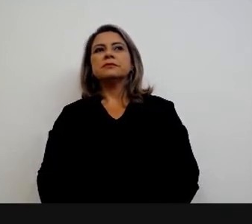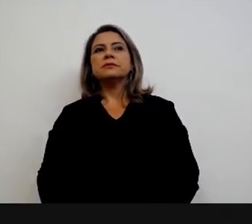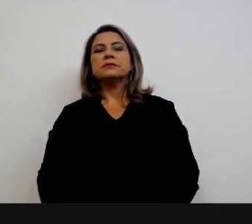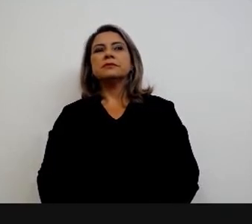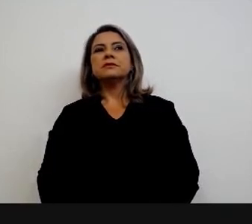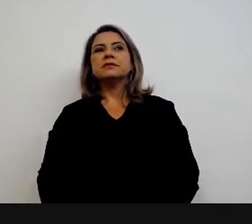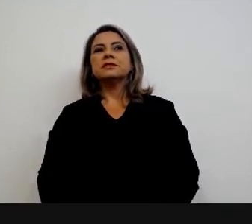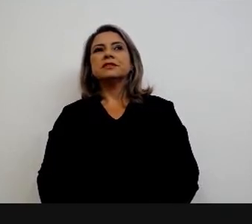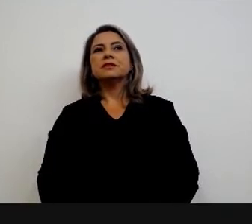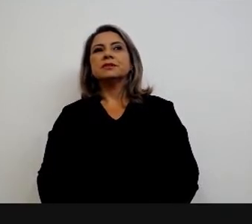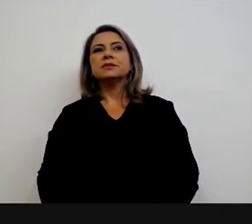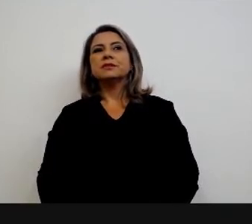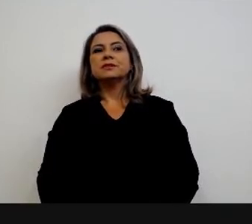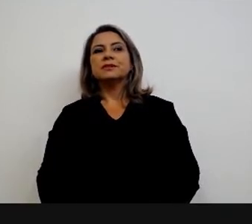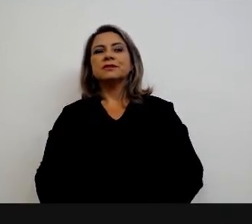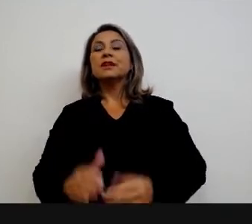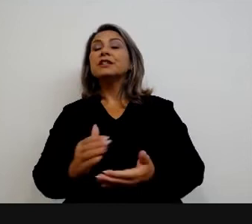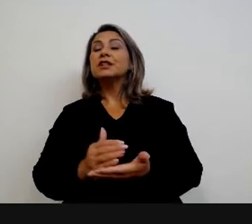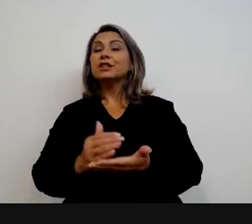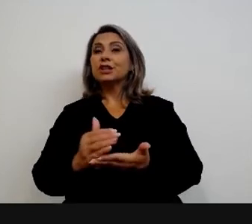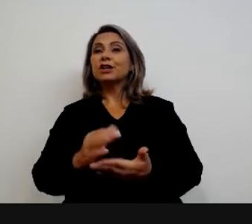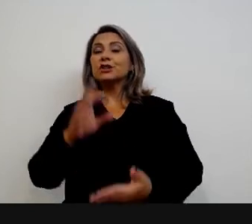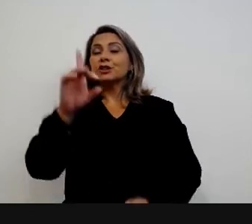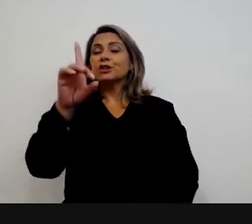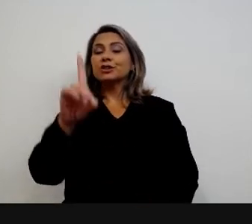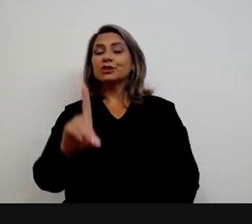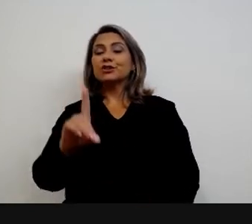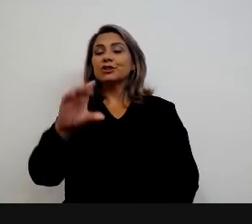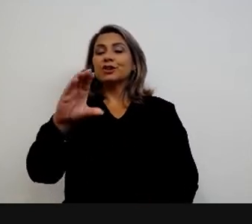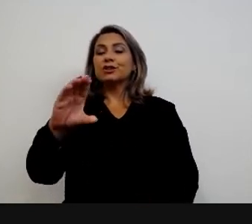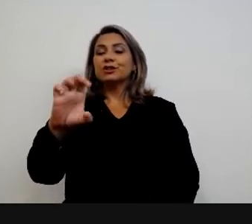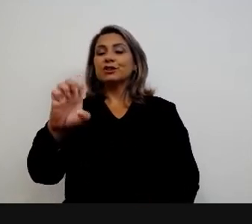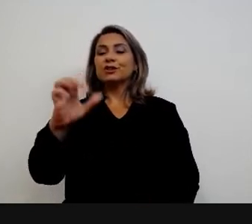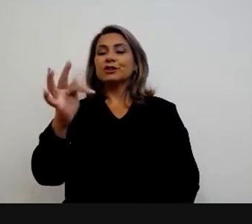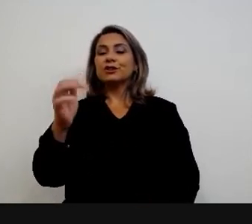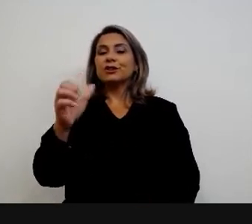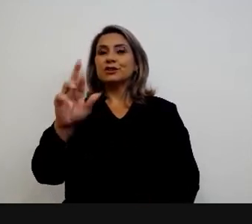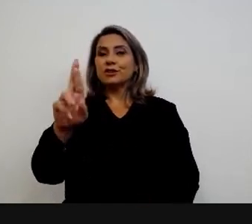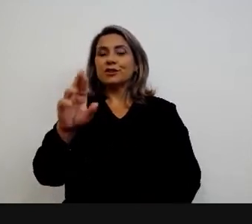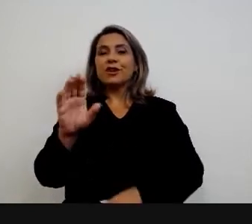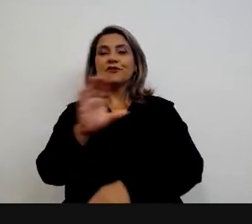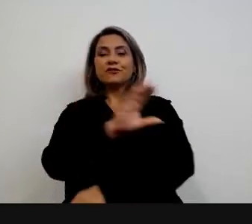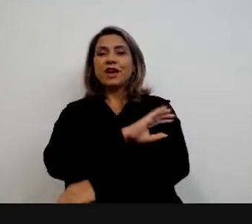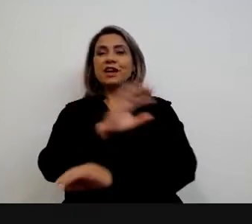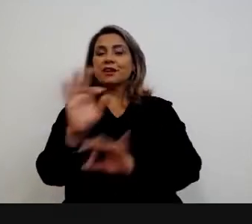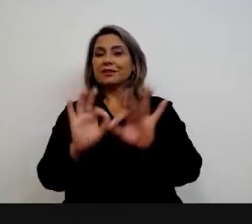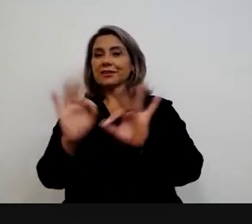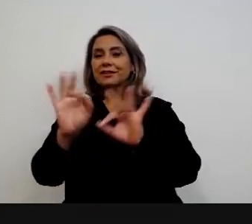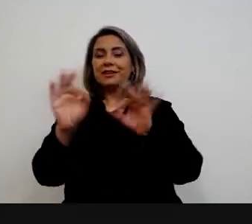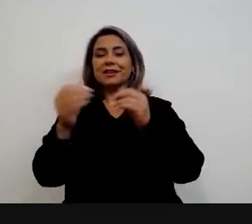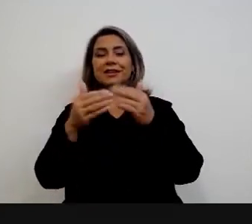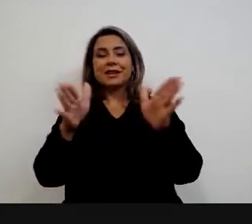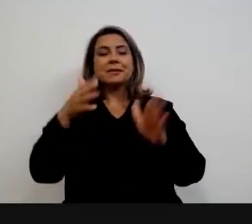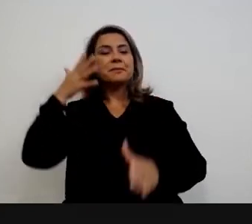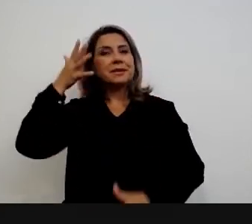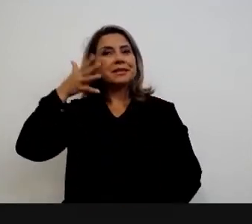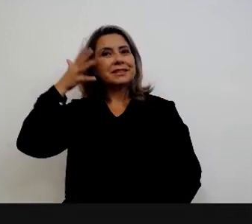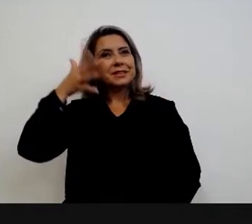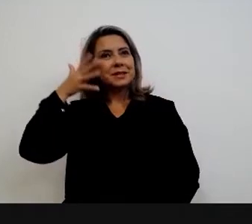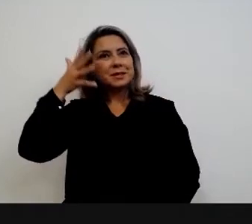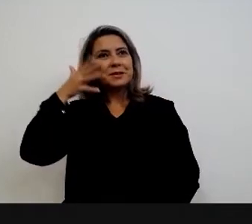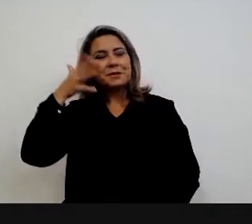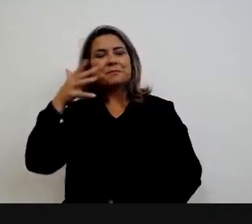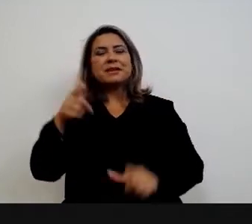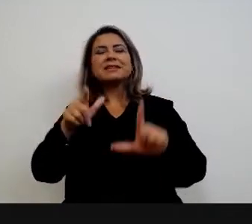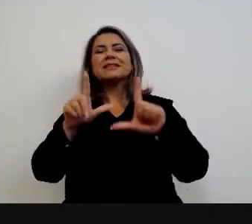A partir deste momento, o diretor do SEFOC ordenará a palestra de abertura do Seminário de Educação Legislativa e da 12ª